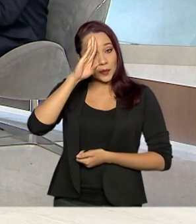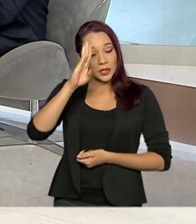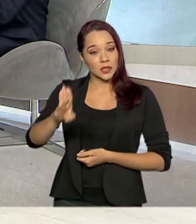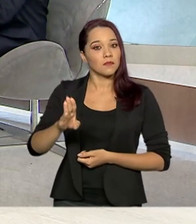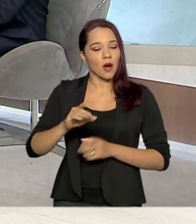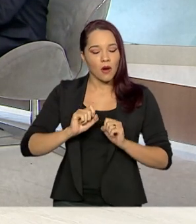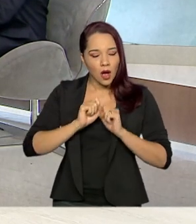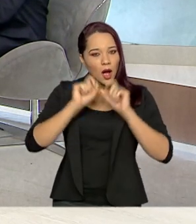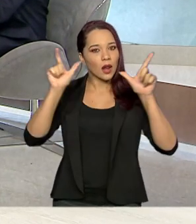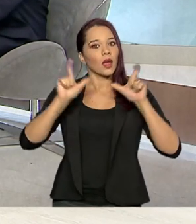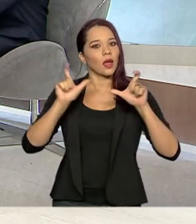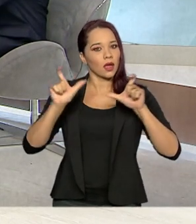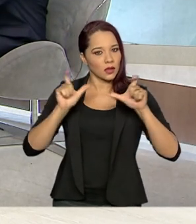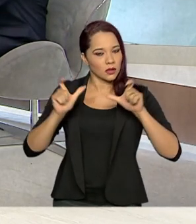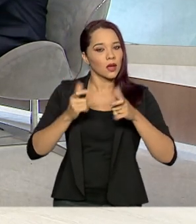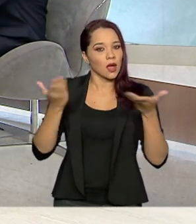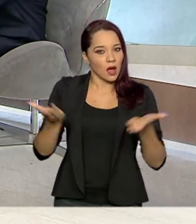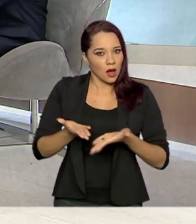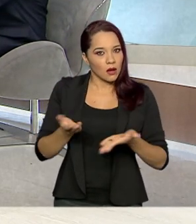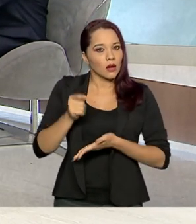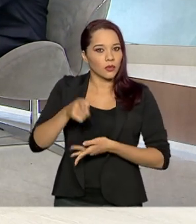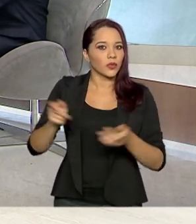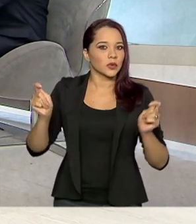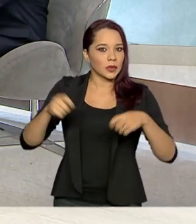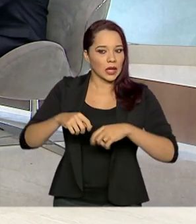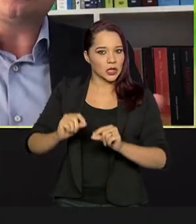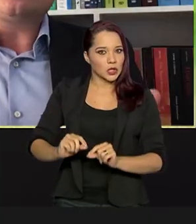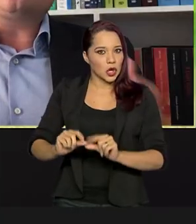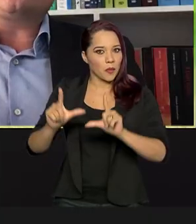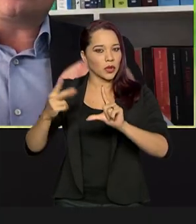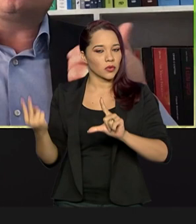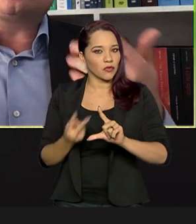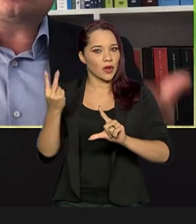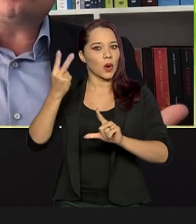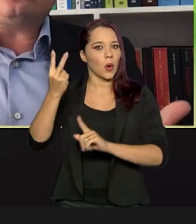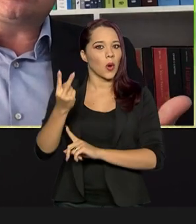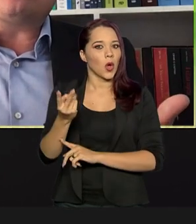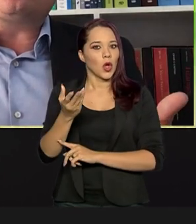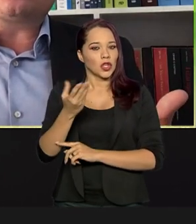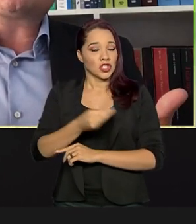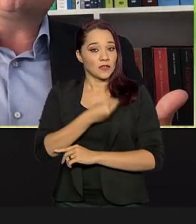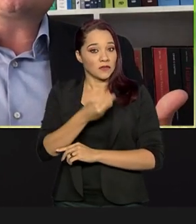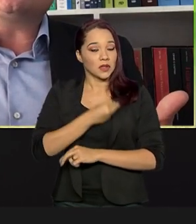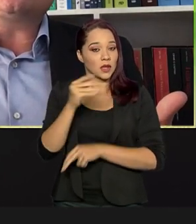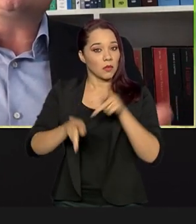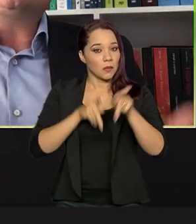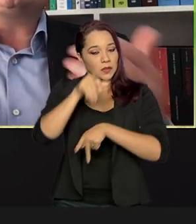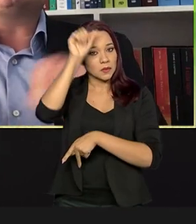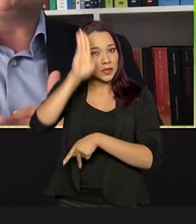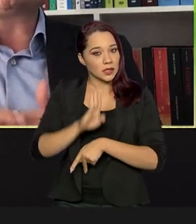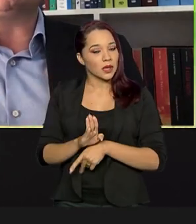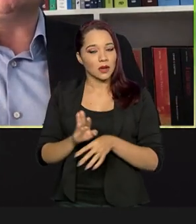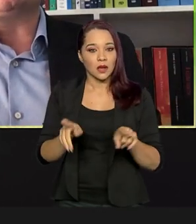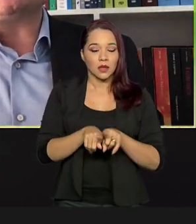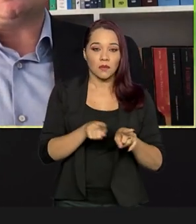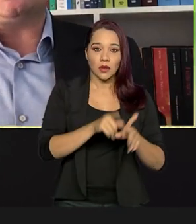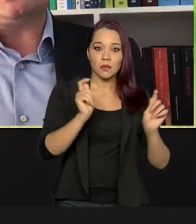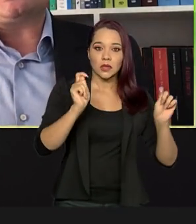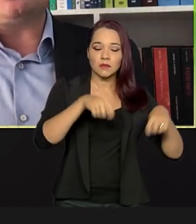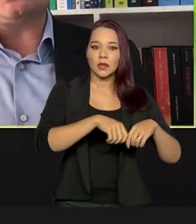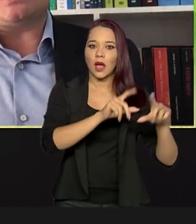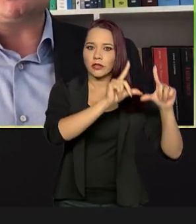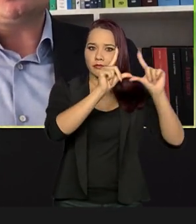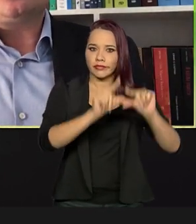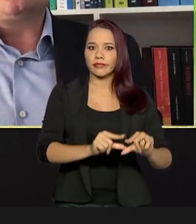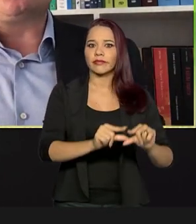alerta que nós fazemos nesse momento, com possibilidade de aumento do custo de vida da população brasileira e de uma possibilidade de